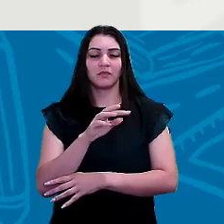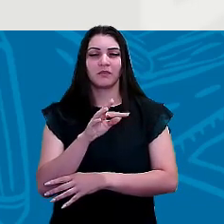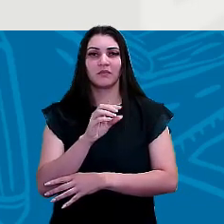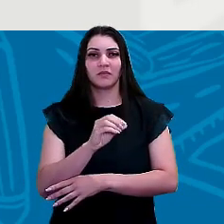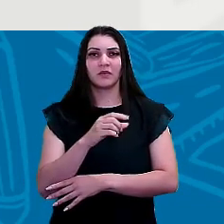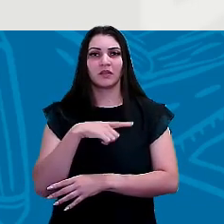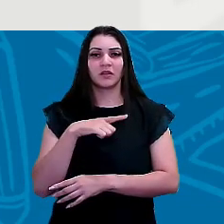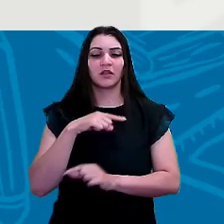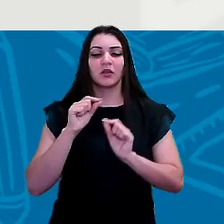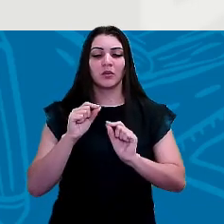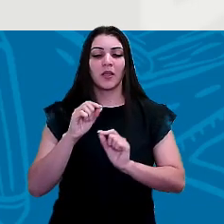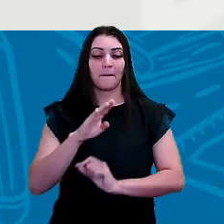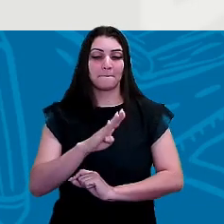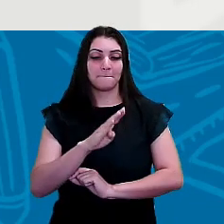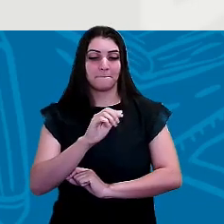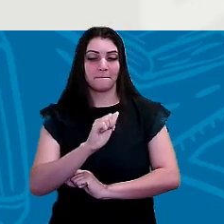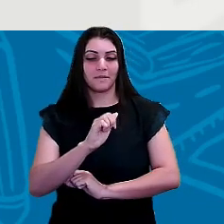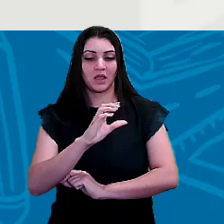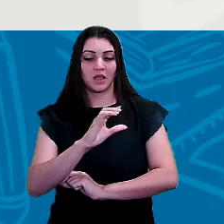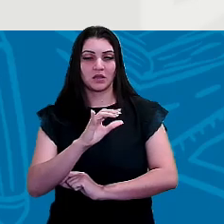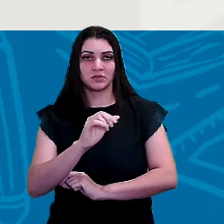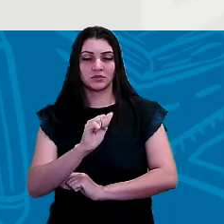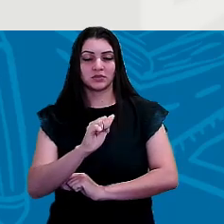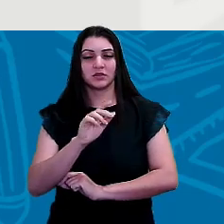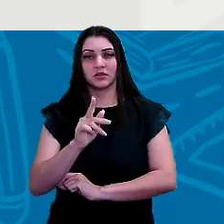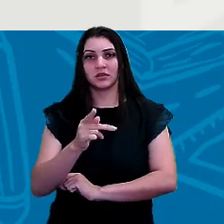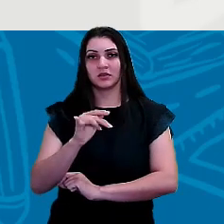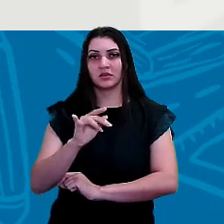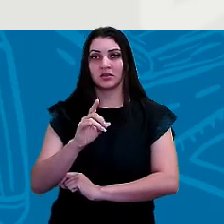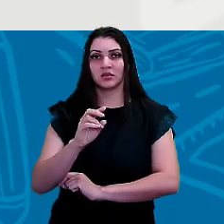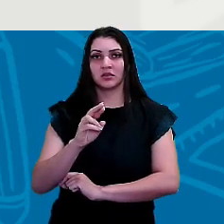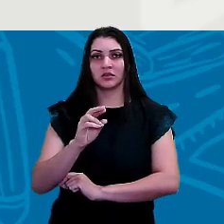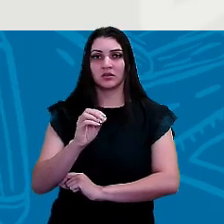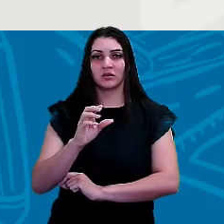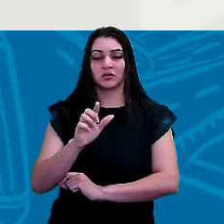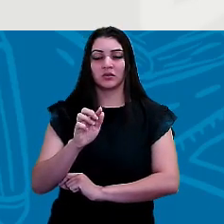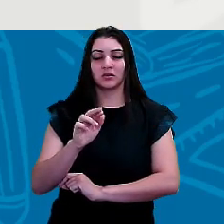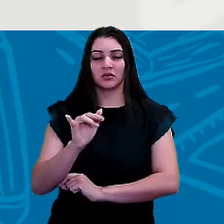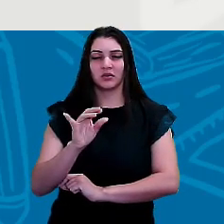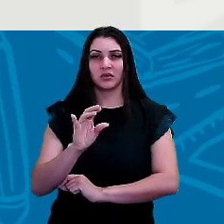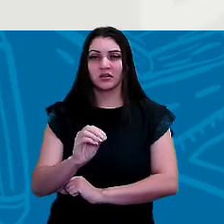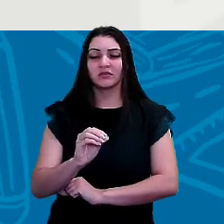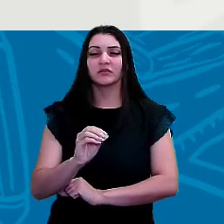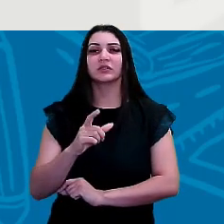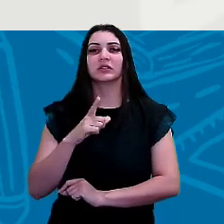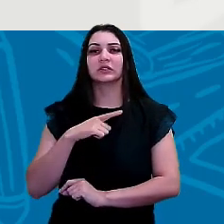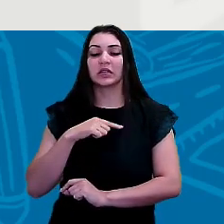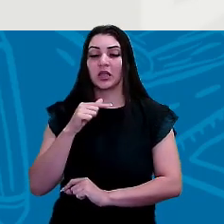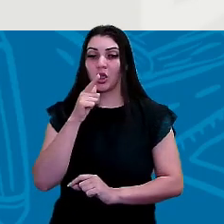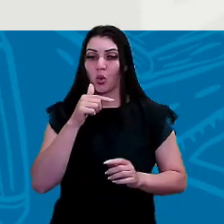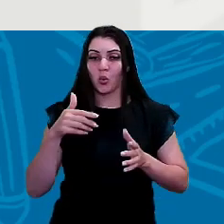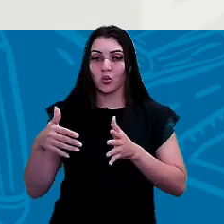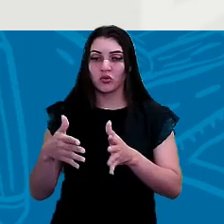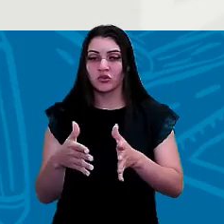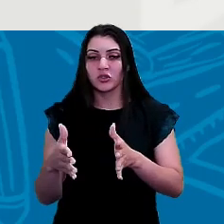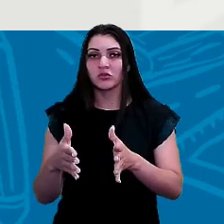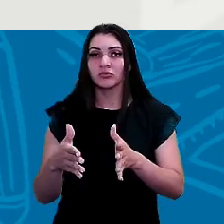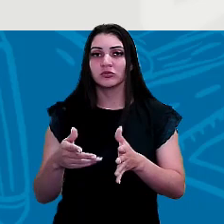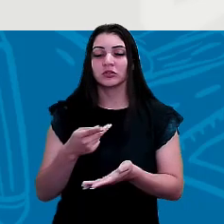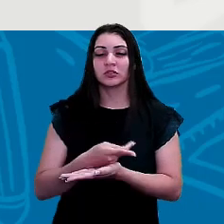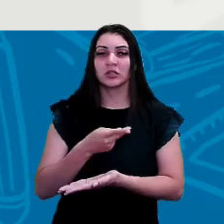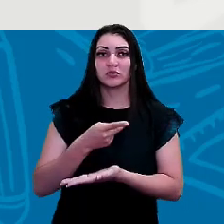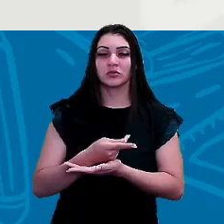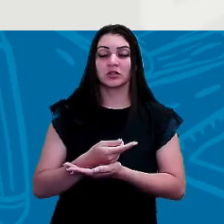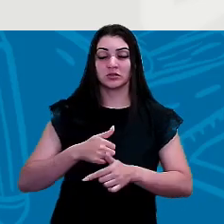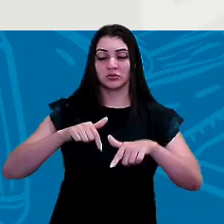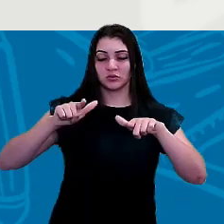aqui da bacia hidrográfica né? gente vai ter o rio de planície como os rios que correm aí na bacia amazônica né? nessa região que a gente